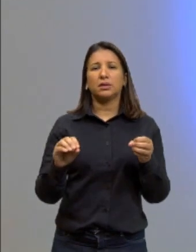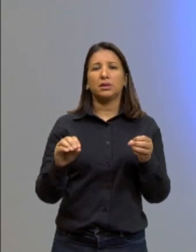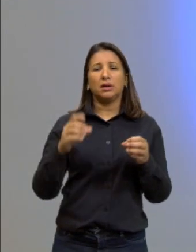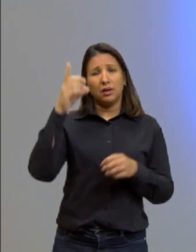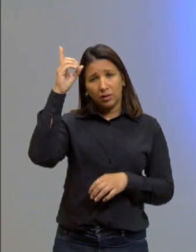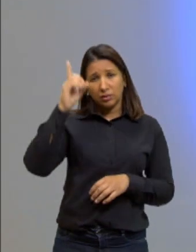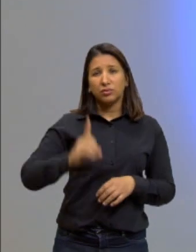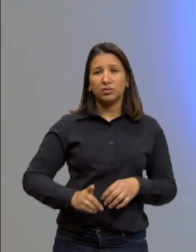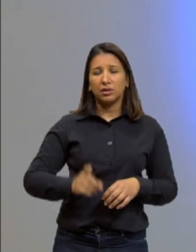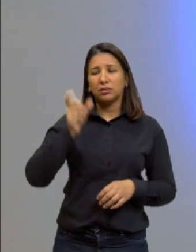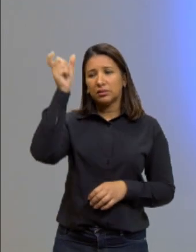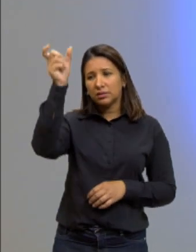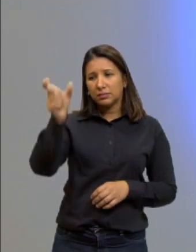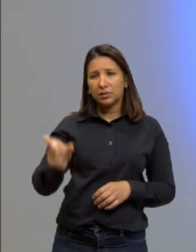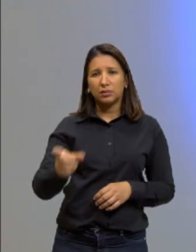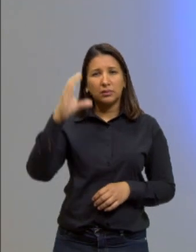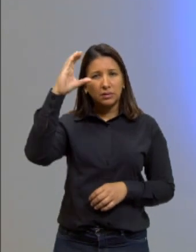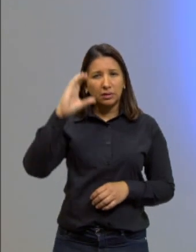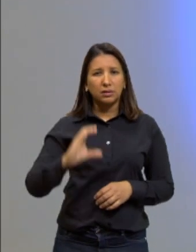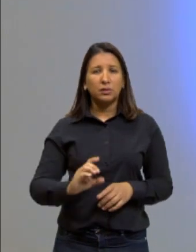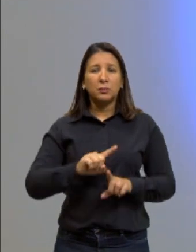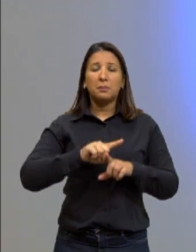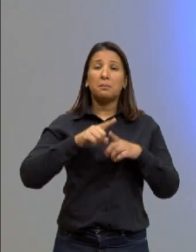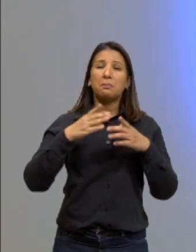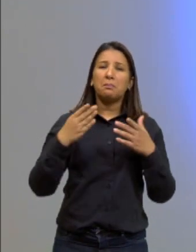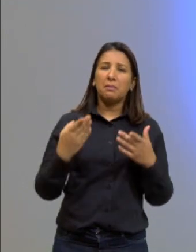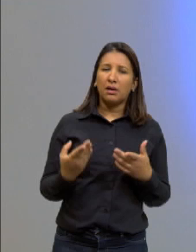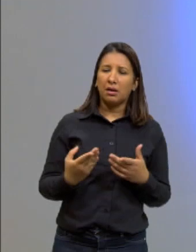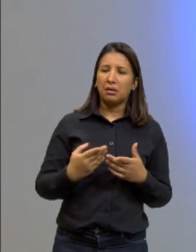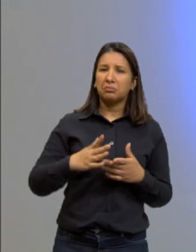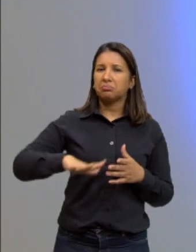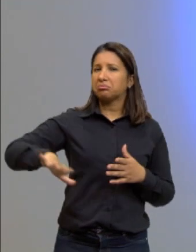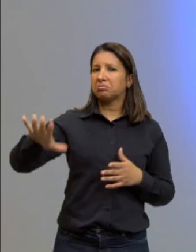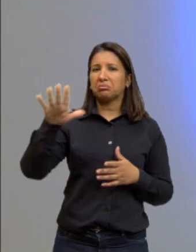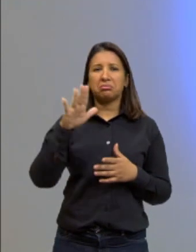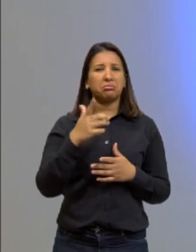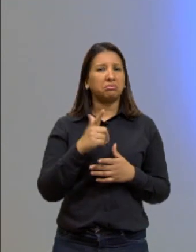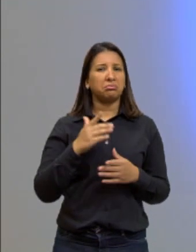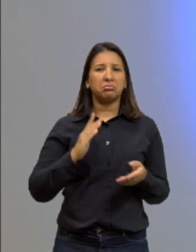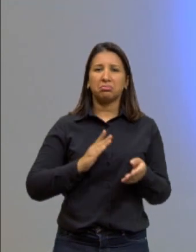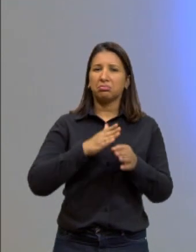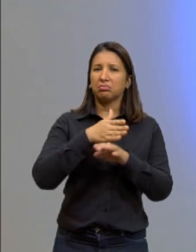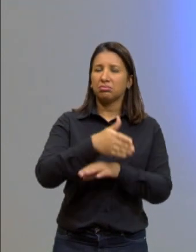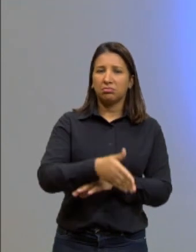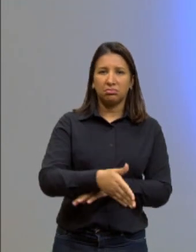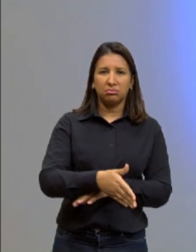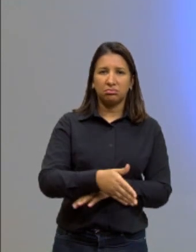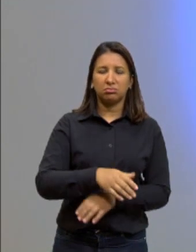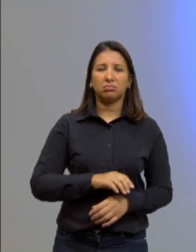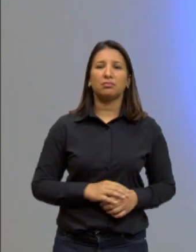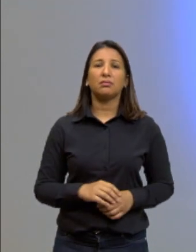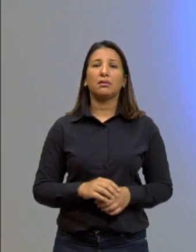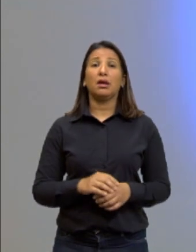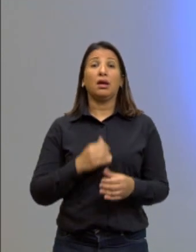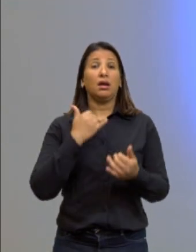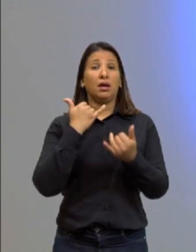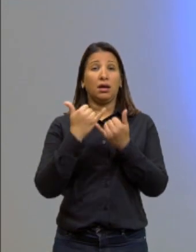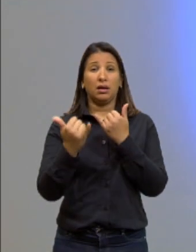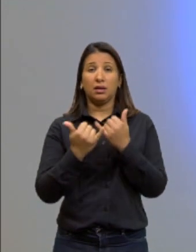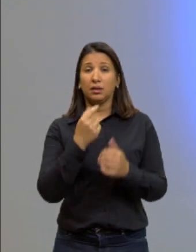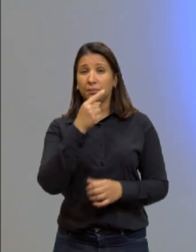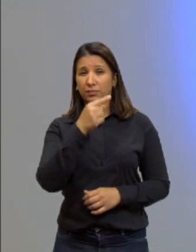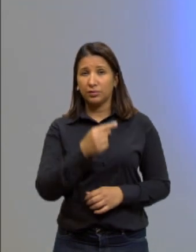direito dos cidadãos, nem todos têm acesso. A exemplo